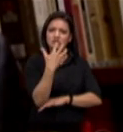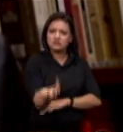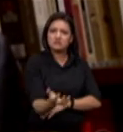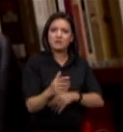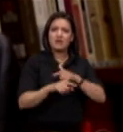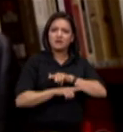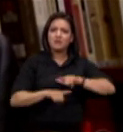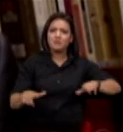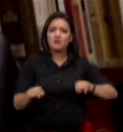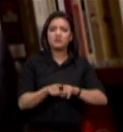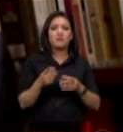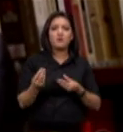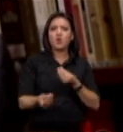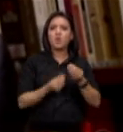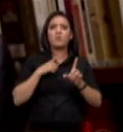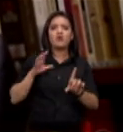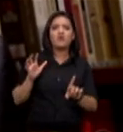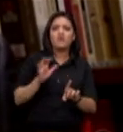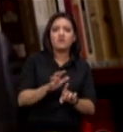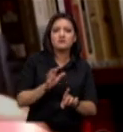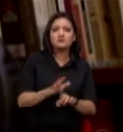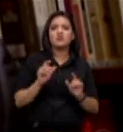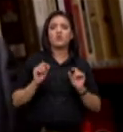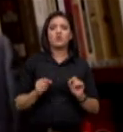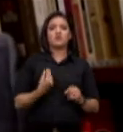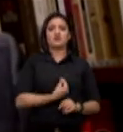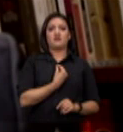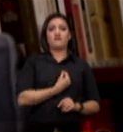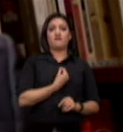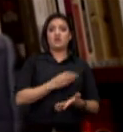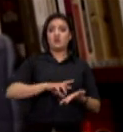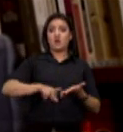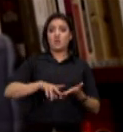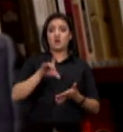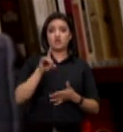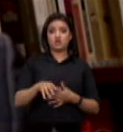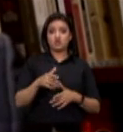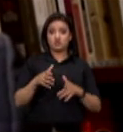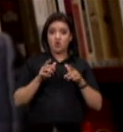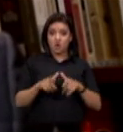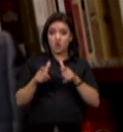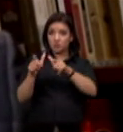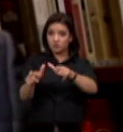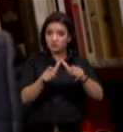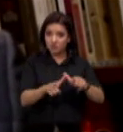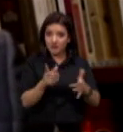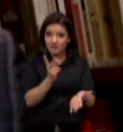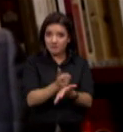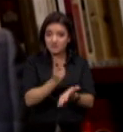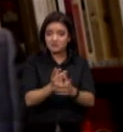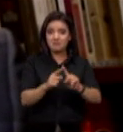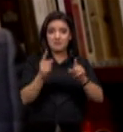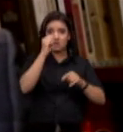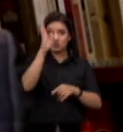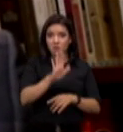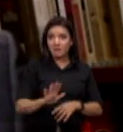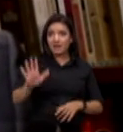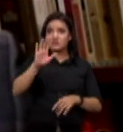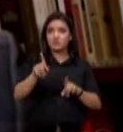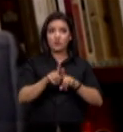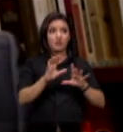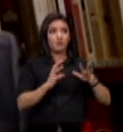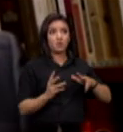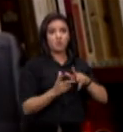e de como ele impacta as condições de vida não somente das comunidades locais mas também em todo o Brasil e no mundo